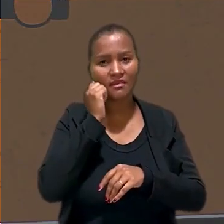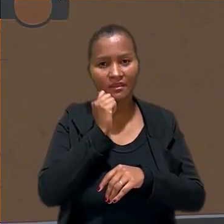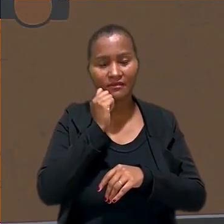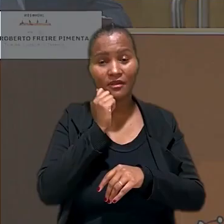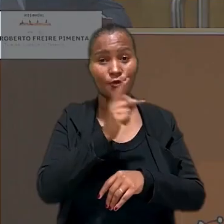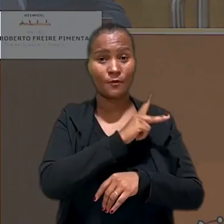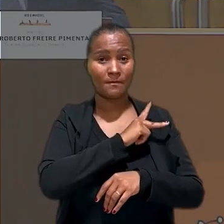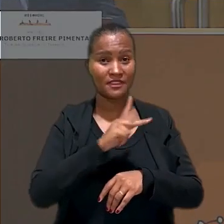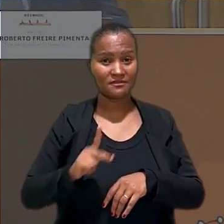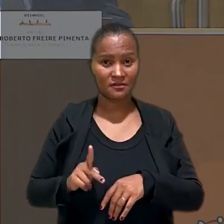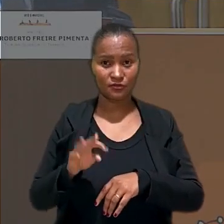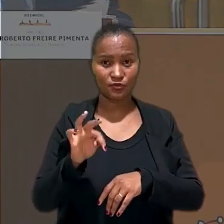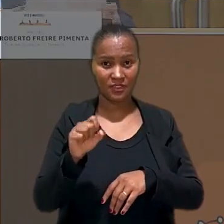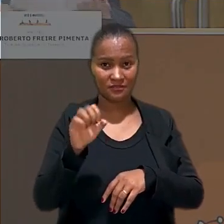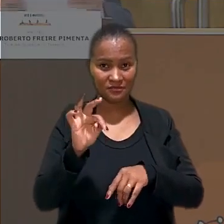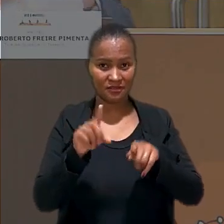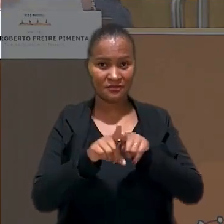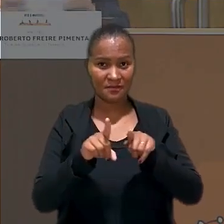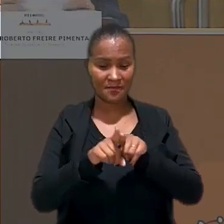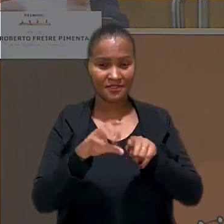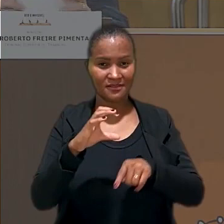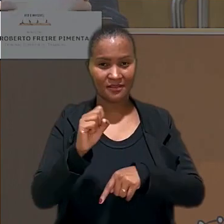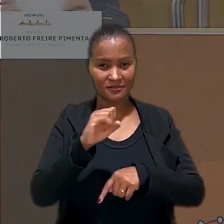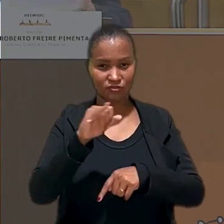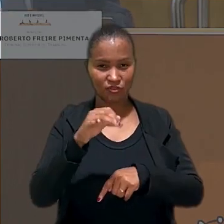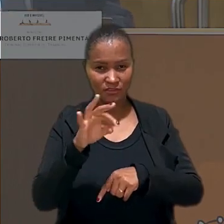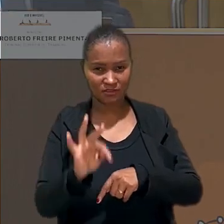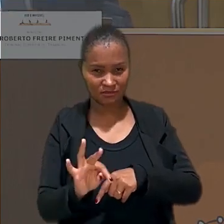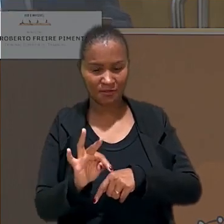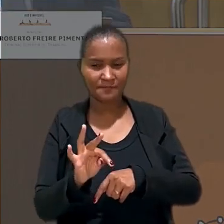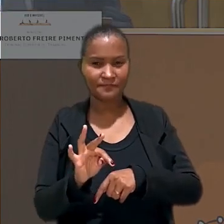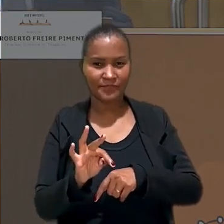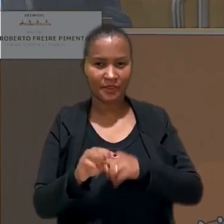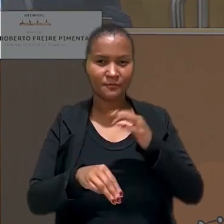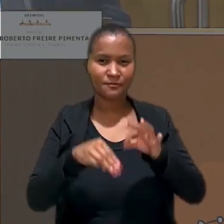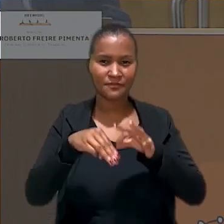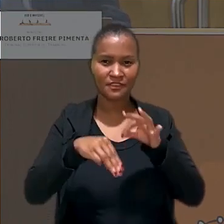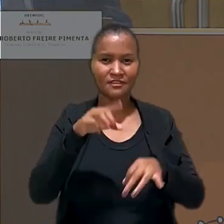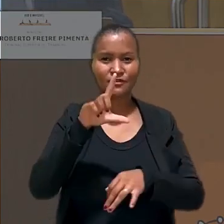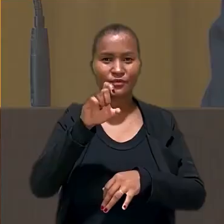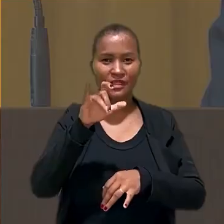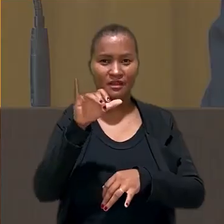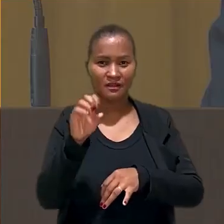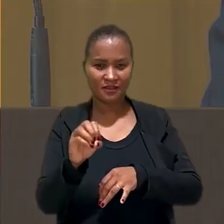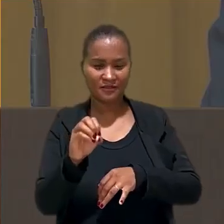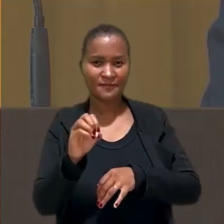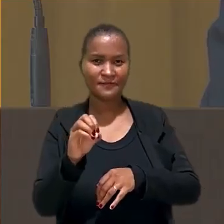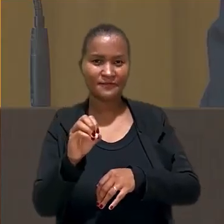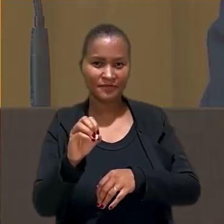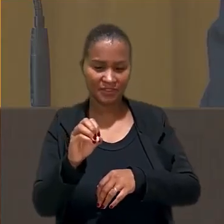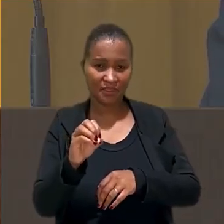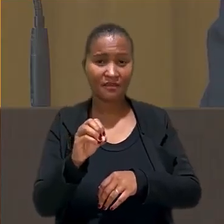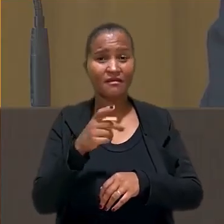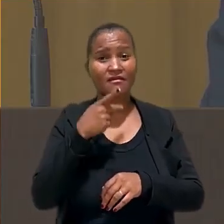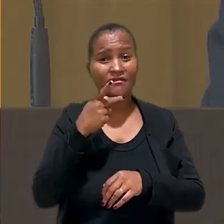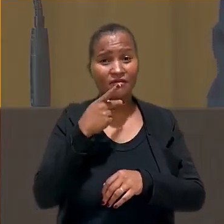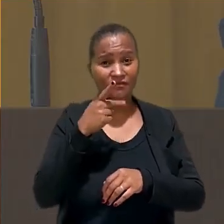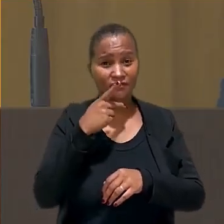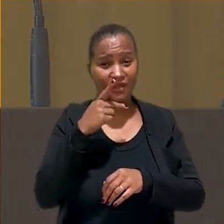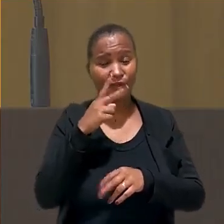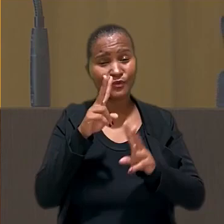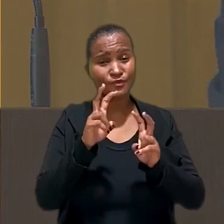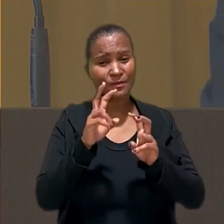negras. O presidente do TST e do Conselho Superior da Justiça do Trabalho, ministro Lélio Bentes Corrêa,